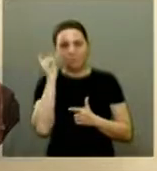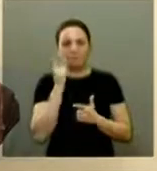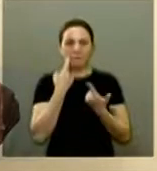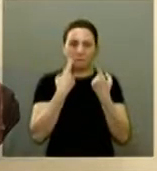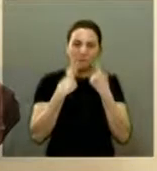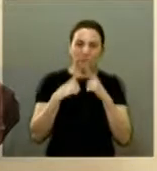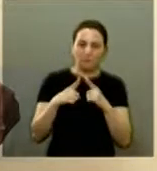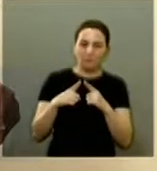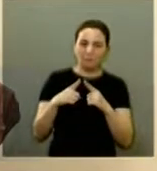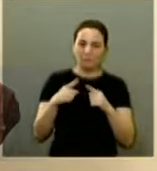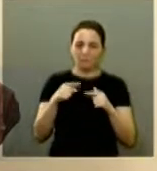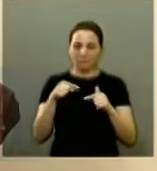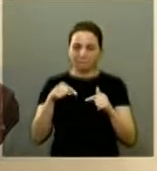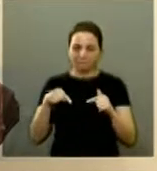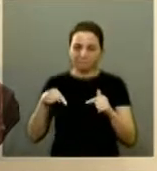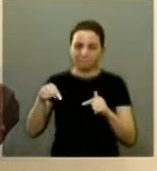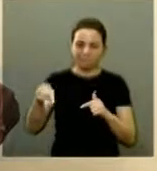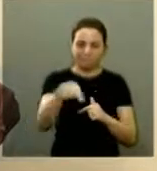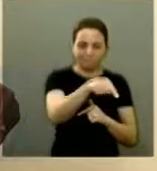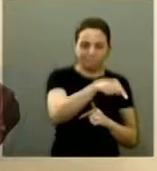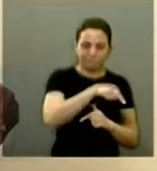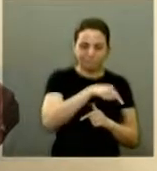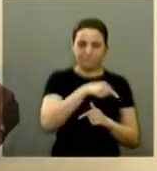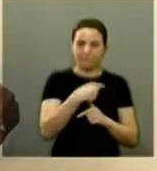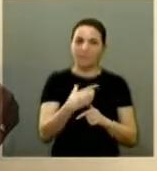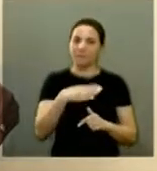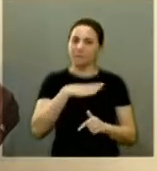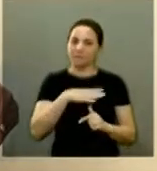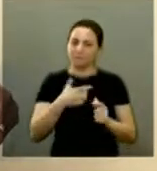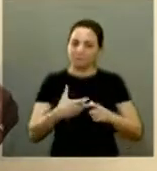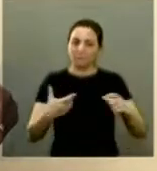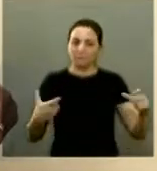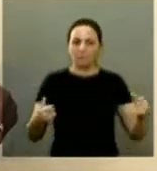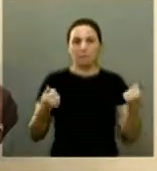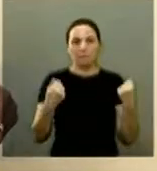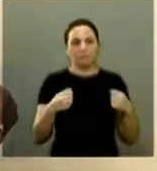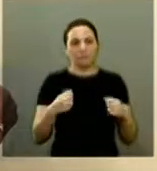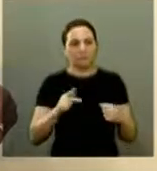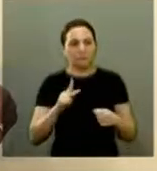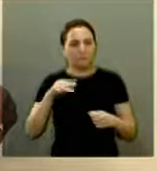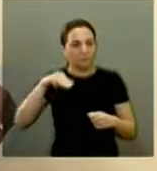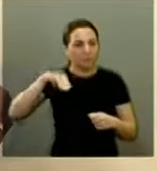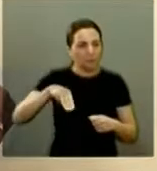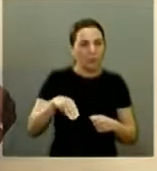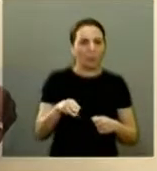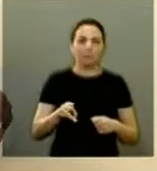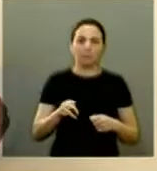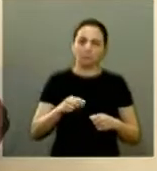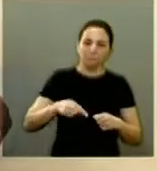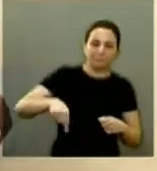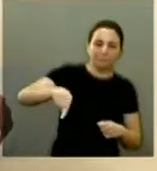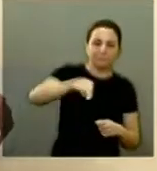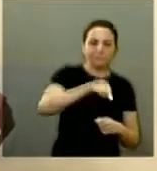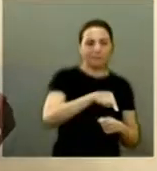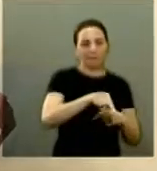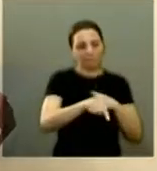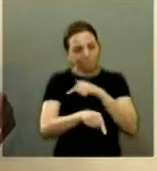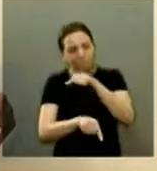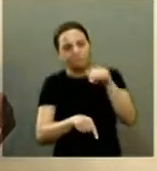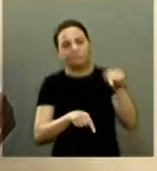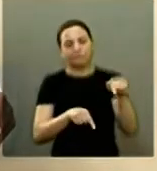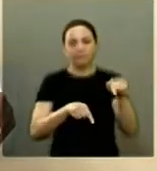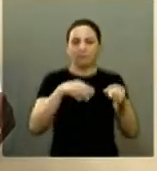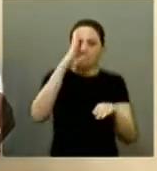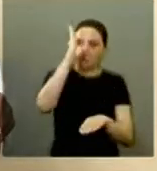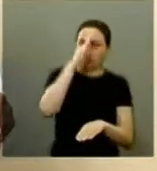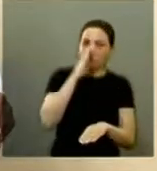mais no quarteirão você vai em qualquer cidade grande você precisa andar às vezes quilômetros para se fazer um retorno e aqui o